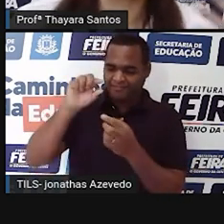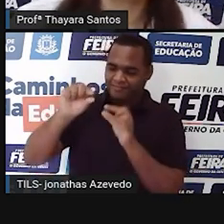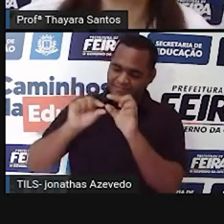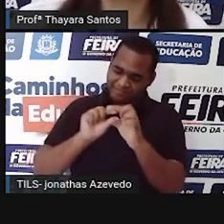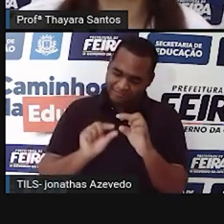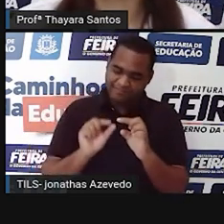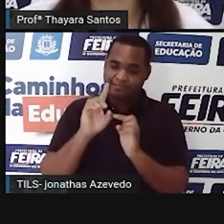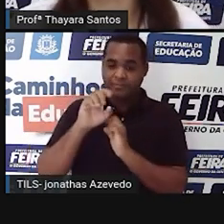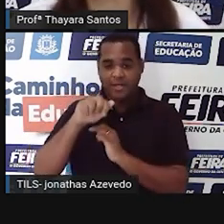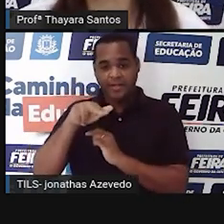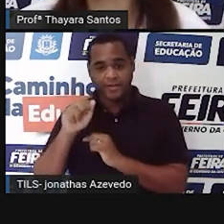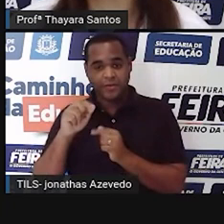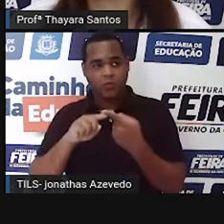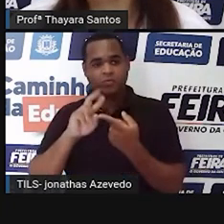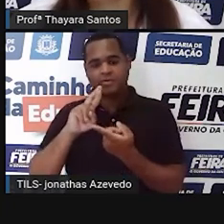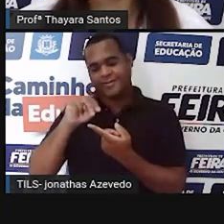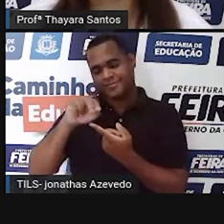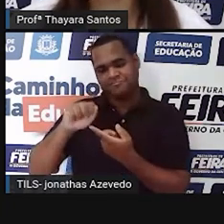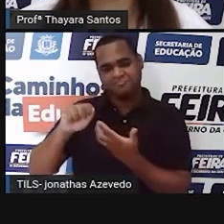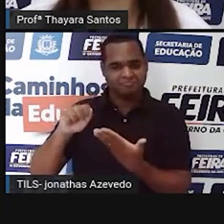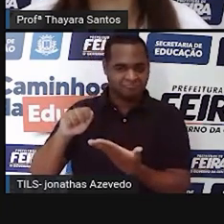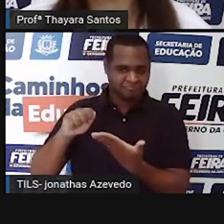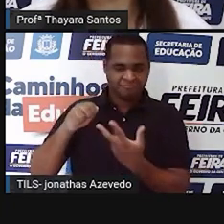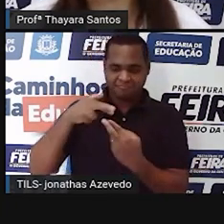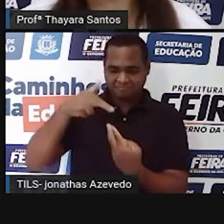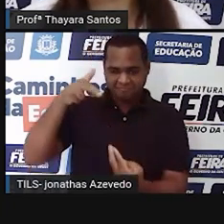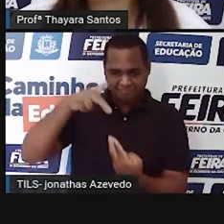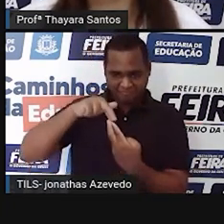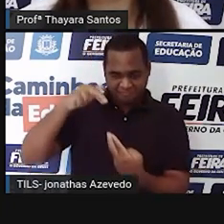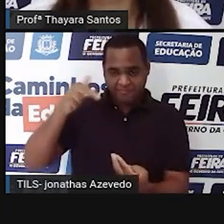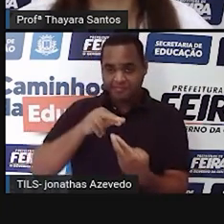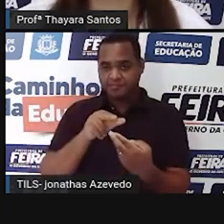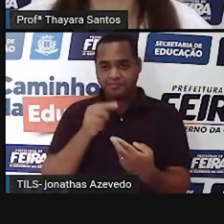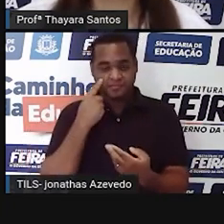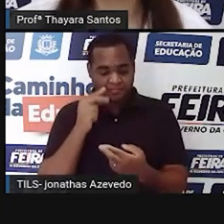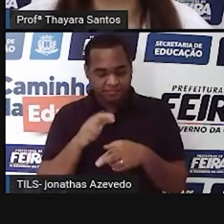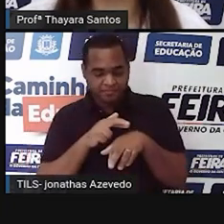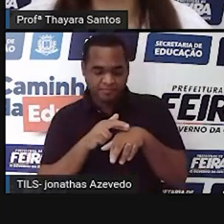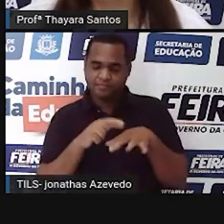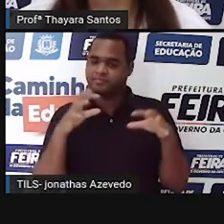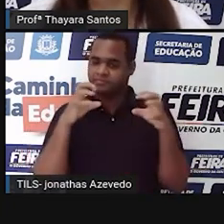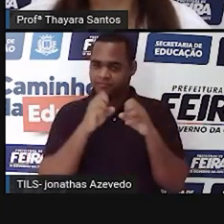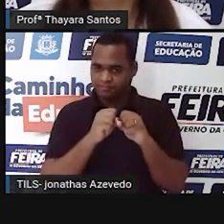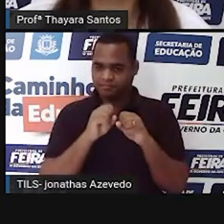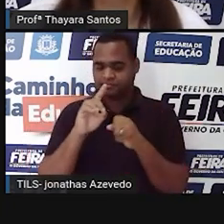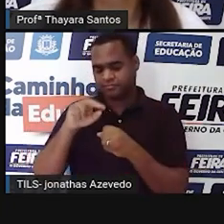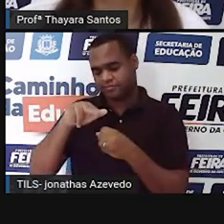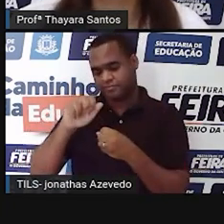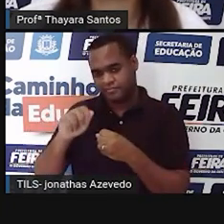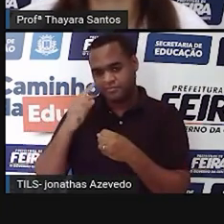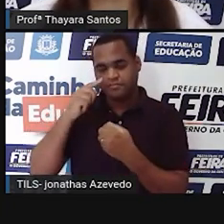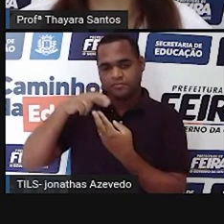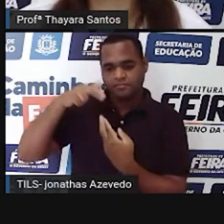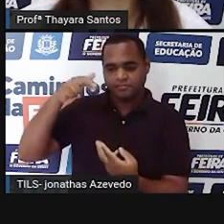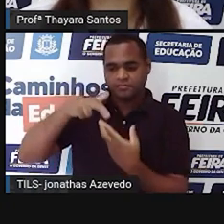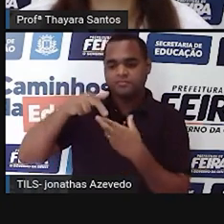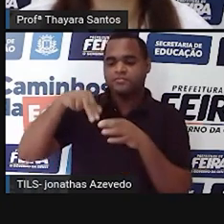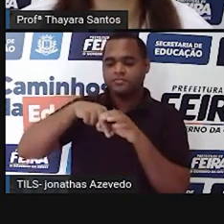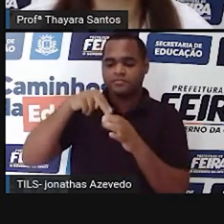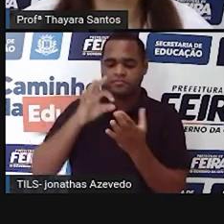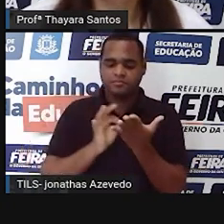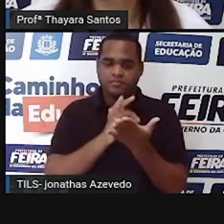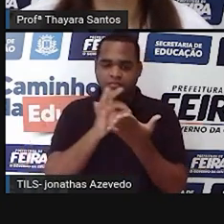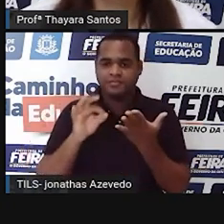Pode ser o DNA ou o RNA. Então, isso que a gente está vendo aqui escuro é o DNA da cebola, que está lá no núcleo da célula dela.